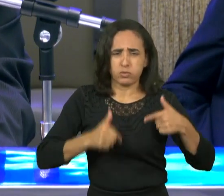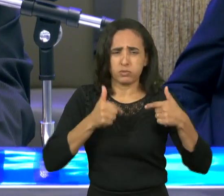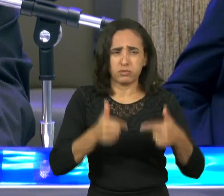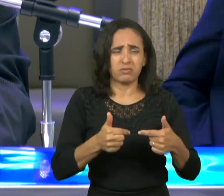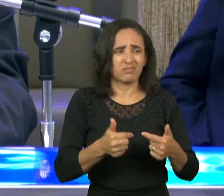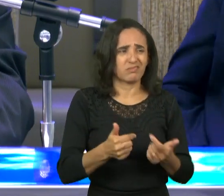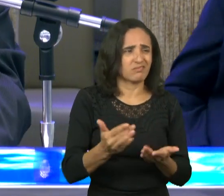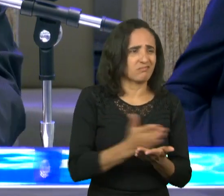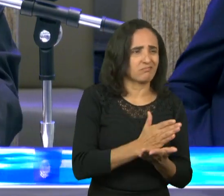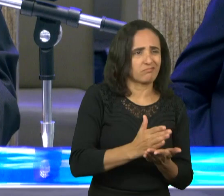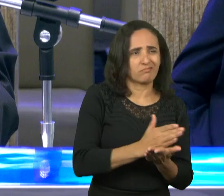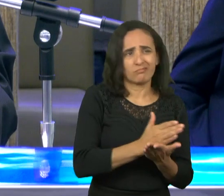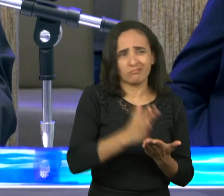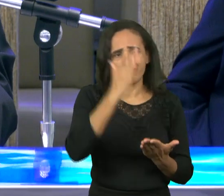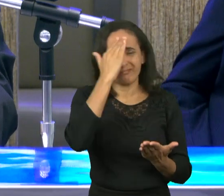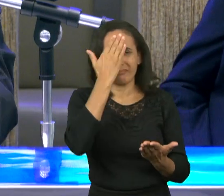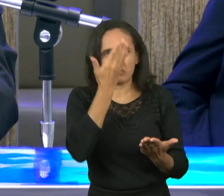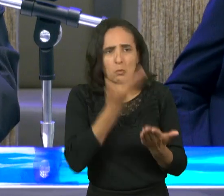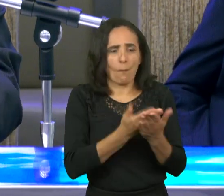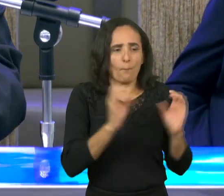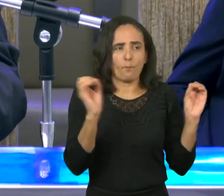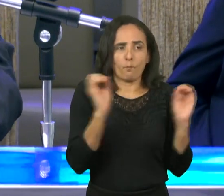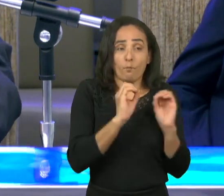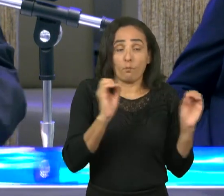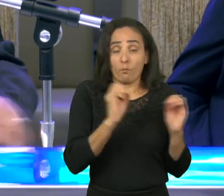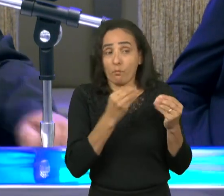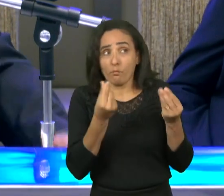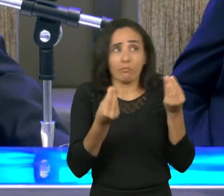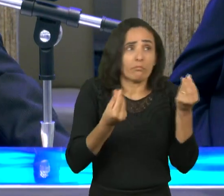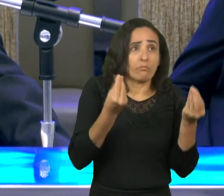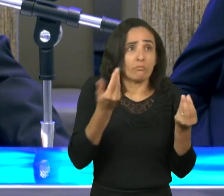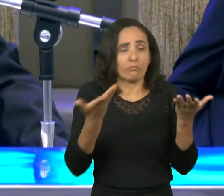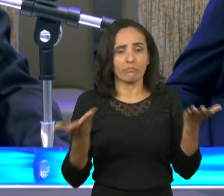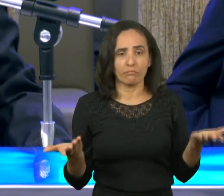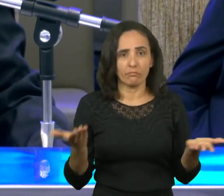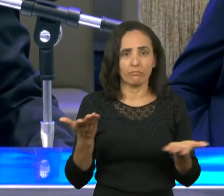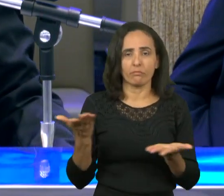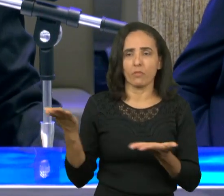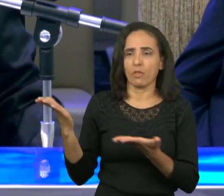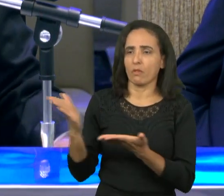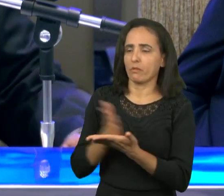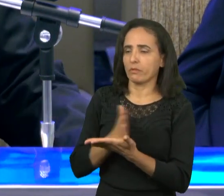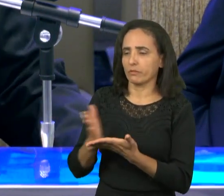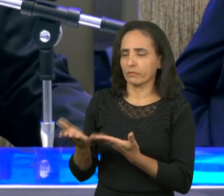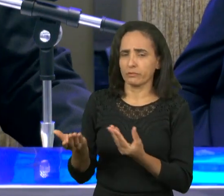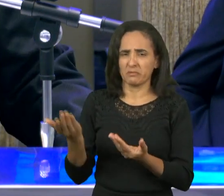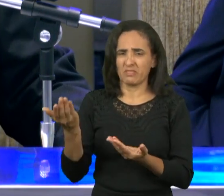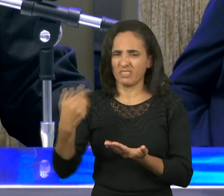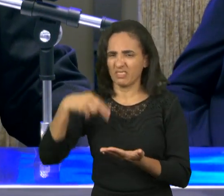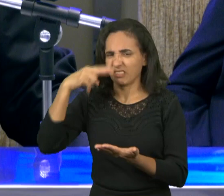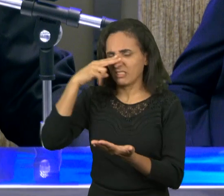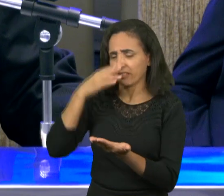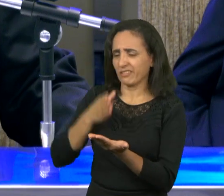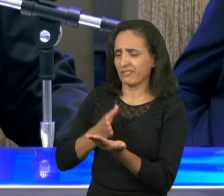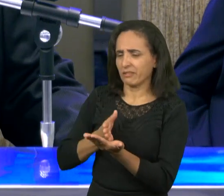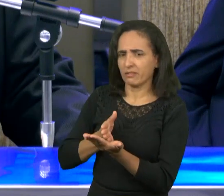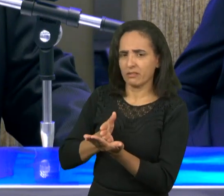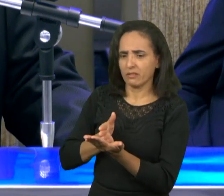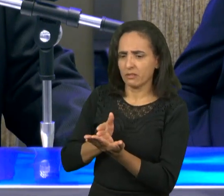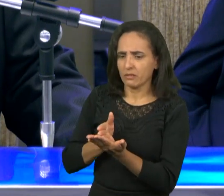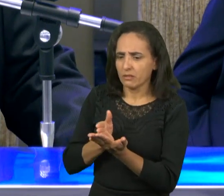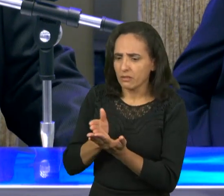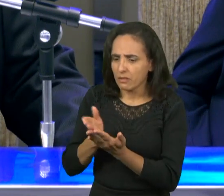incredulidade e não é estranho dizer que muitos até que vivem na igreja têm perdido a fé